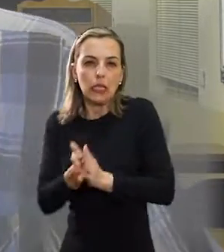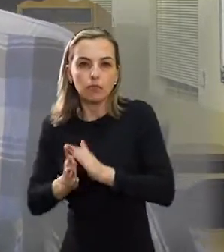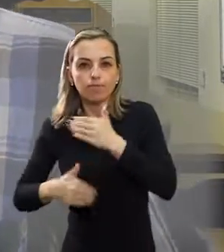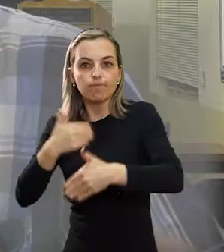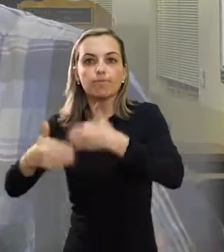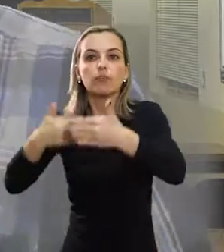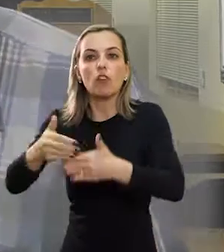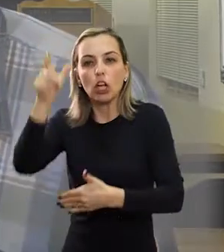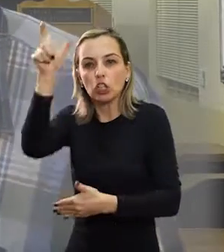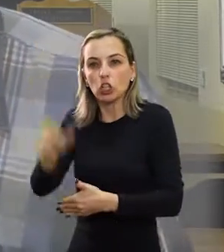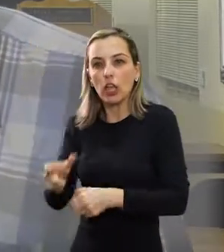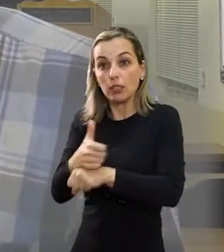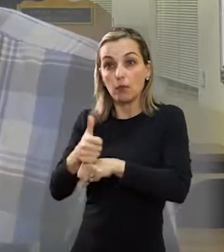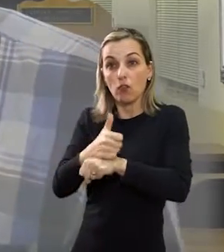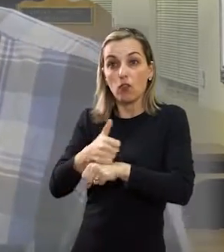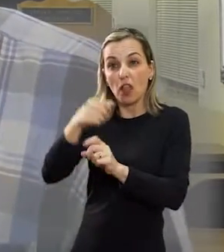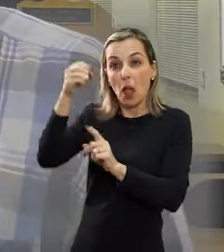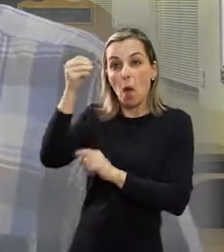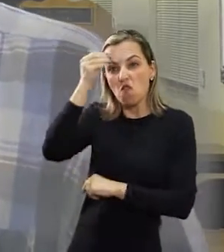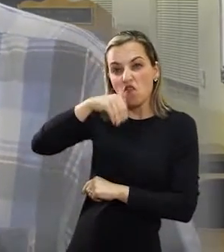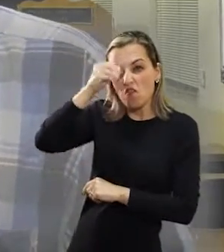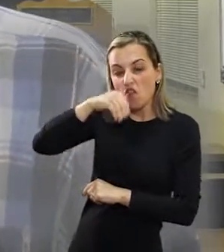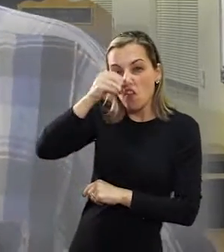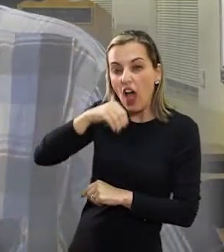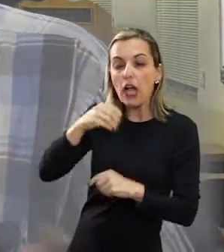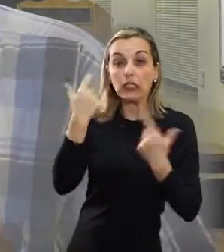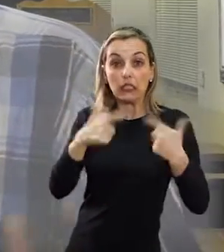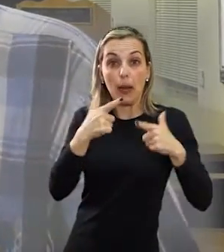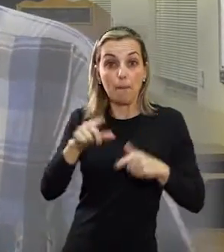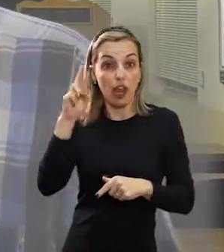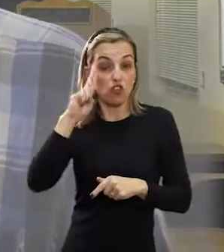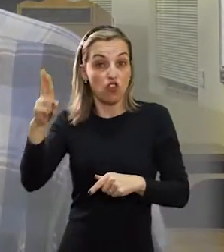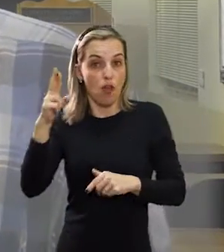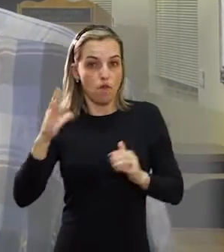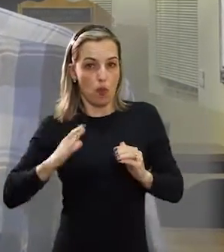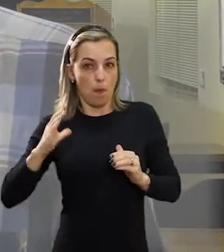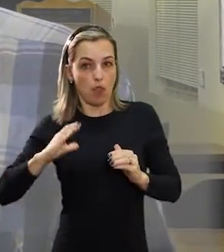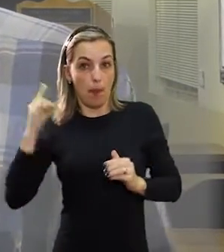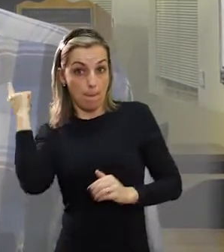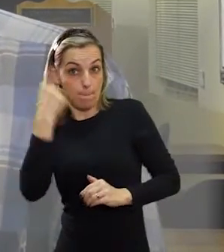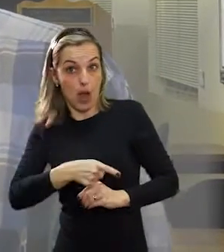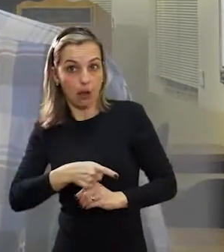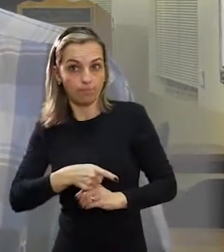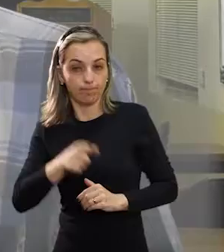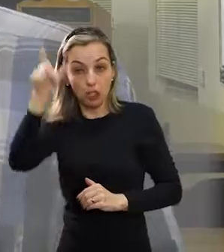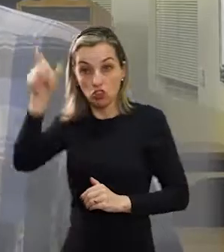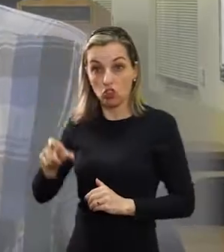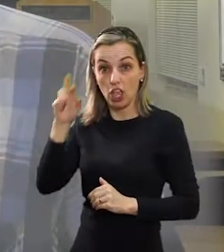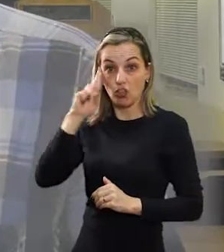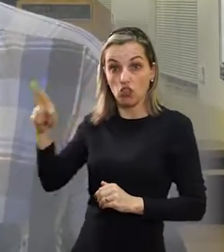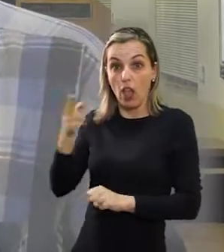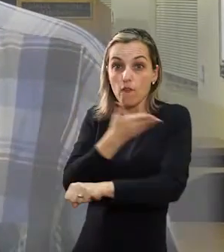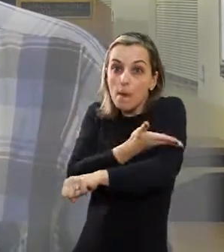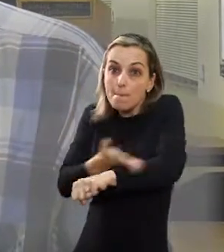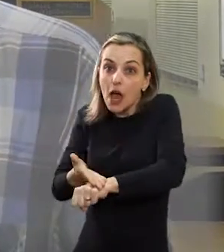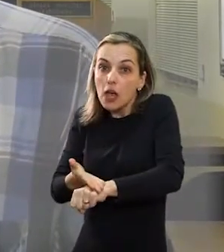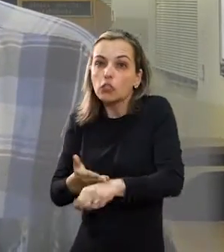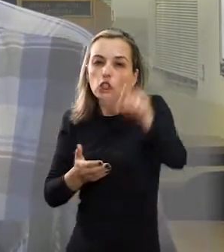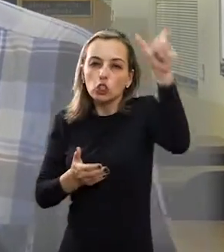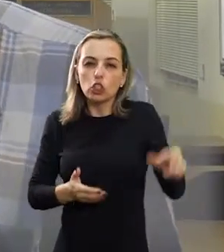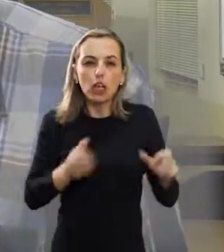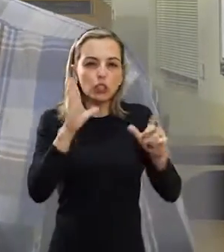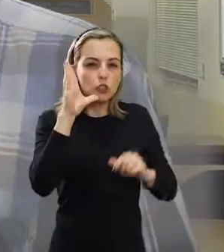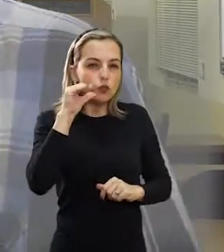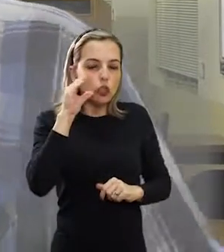desembocar em profissionais fragilizados, empregadores abusivos, pensando em uma relação mais direta, por exemplo, com o trabalho. De um lado e de outro, de uma equação que a gente